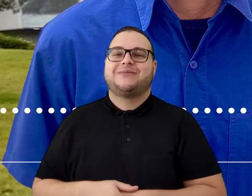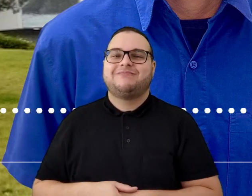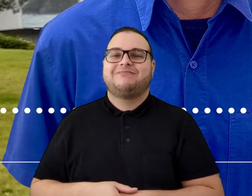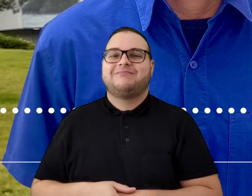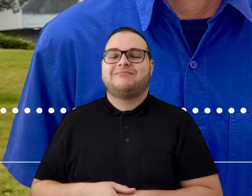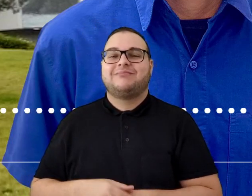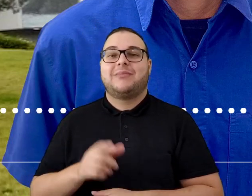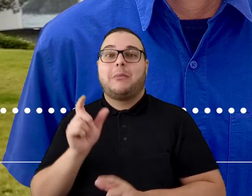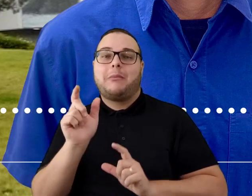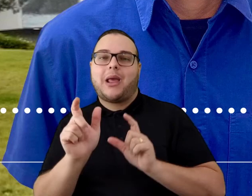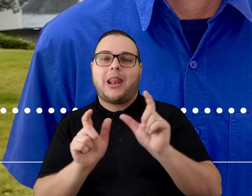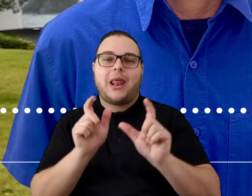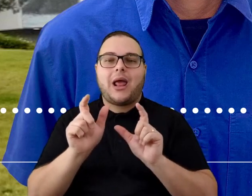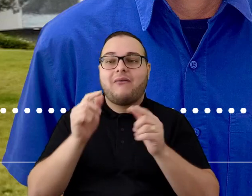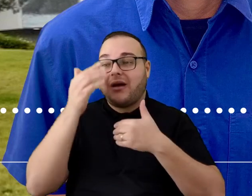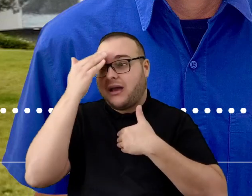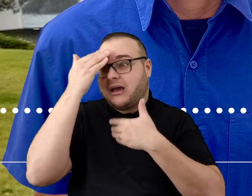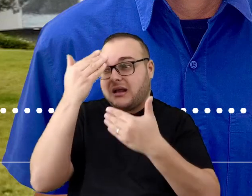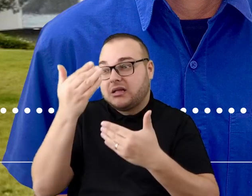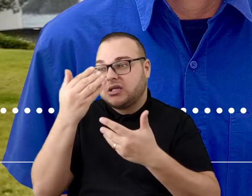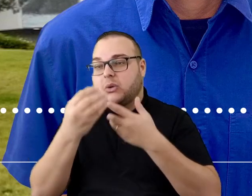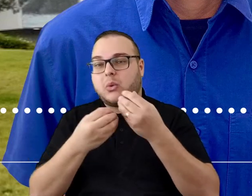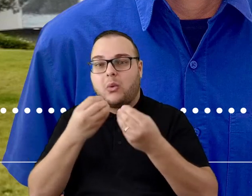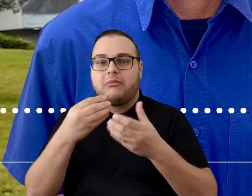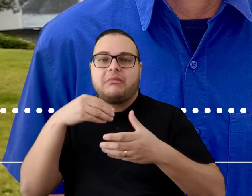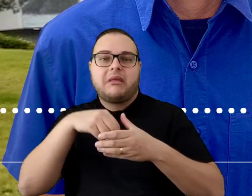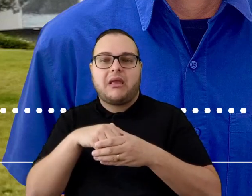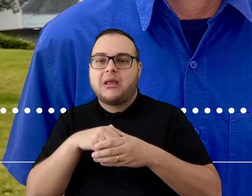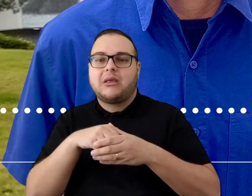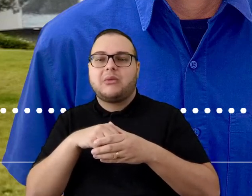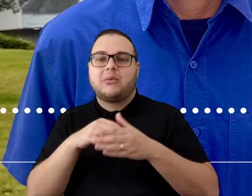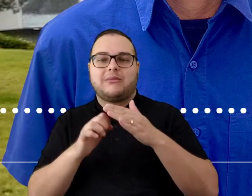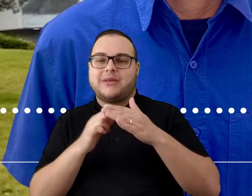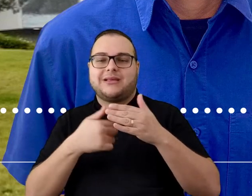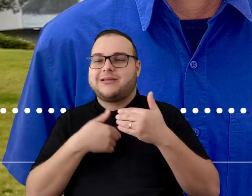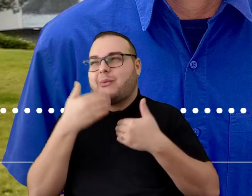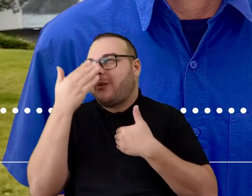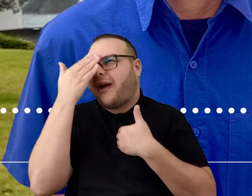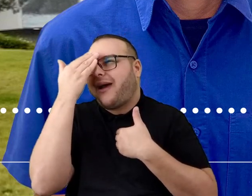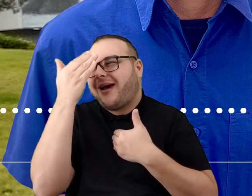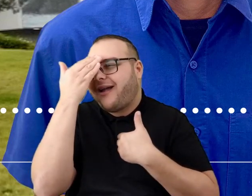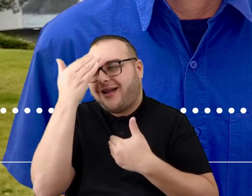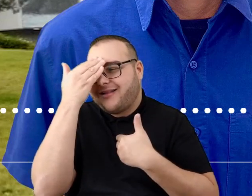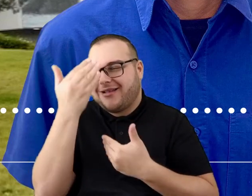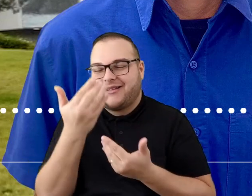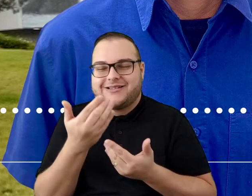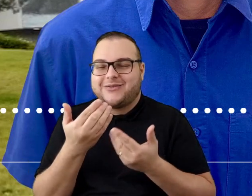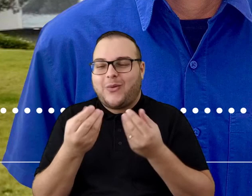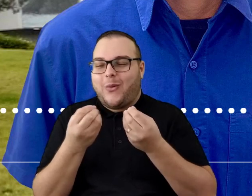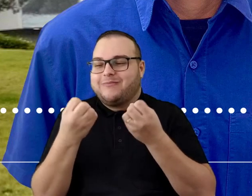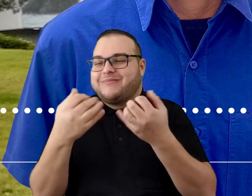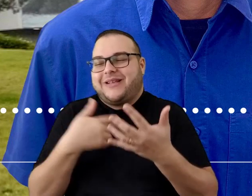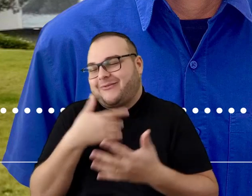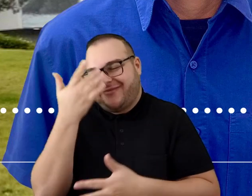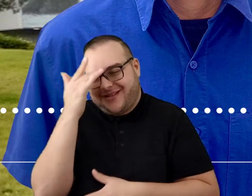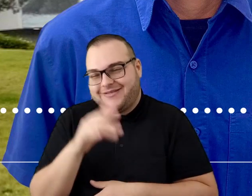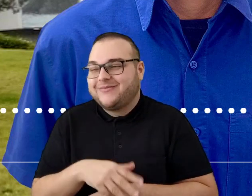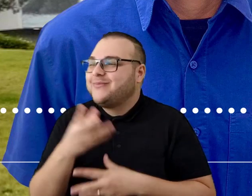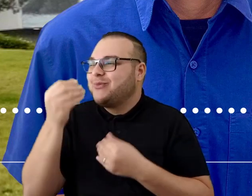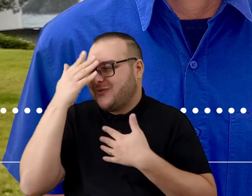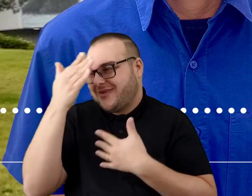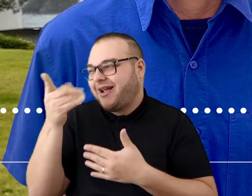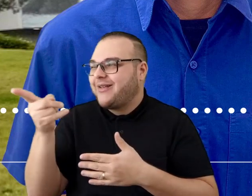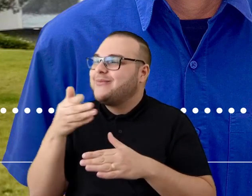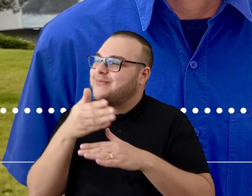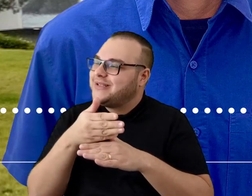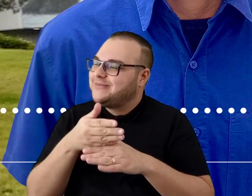Eu não tenho palavras para agradecer o reconhecimento que eu tenho dentro da empresa hoje. De jeito nenhum. Jóia, já te muito obrigado pela sua participação.